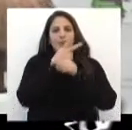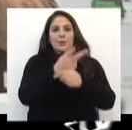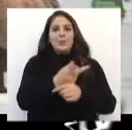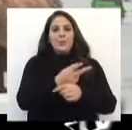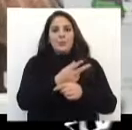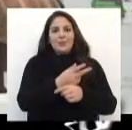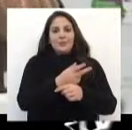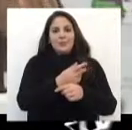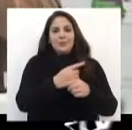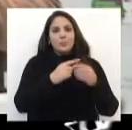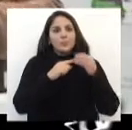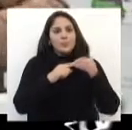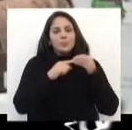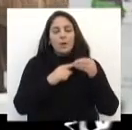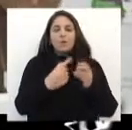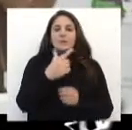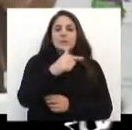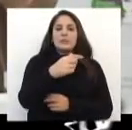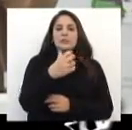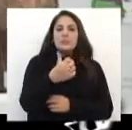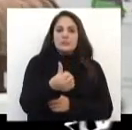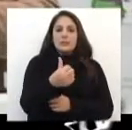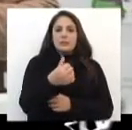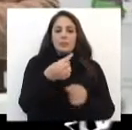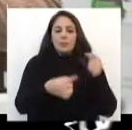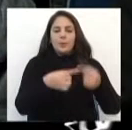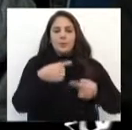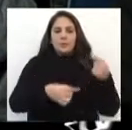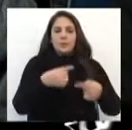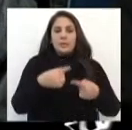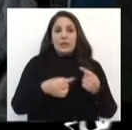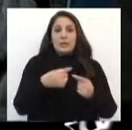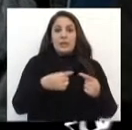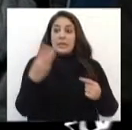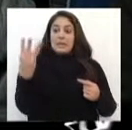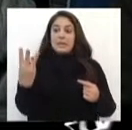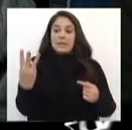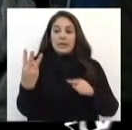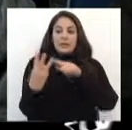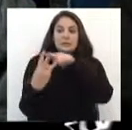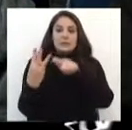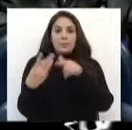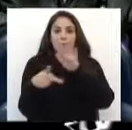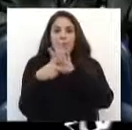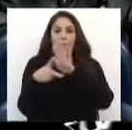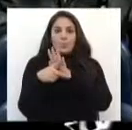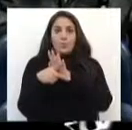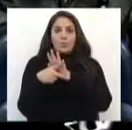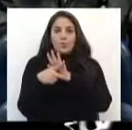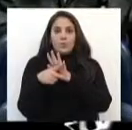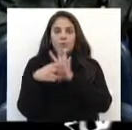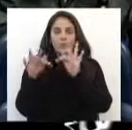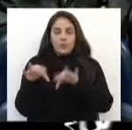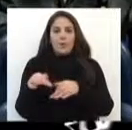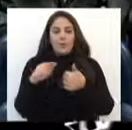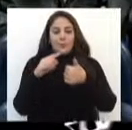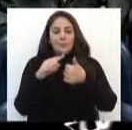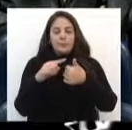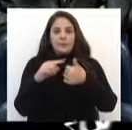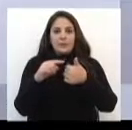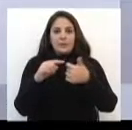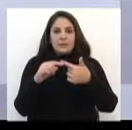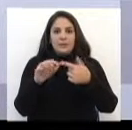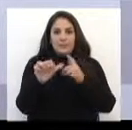76 competidores e três desses 76 foram para as finais. Primeiro, quarto e